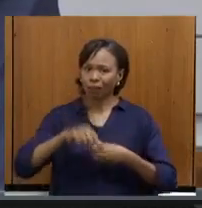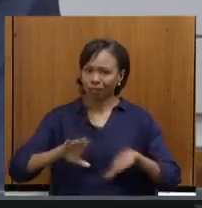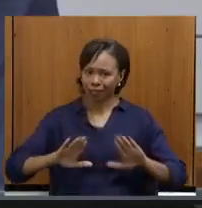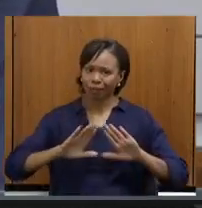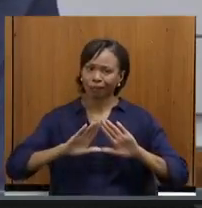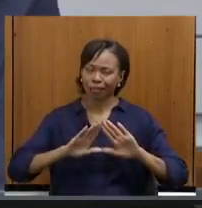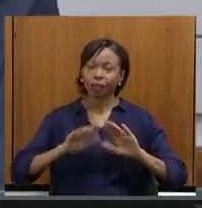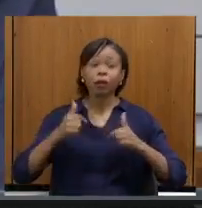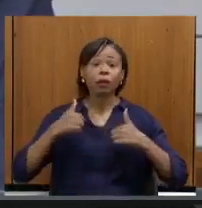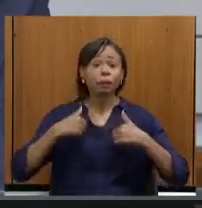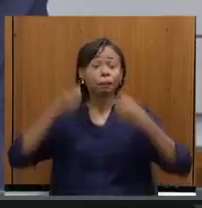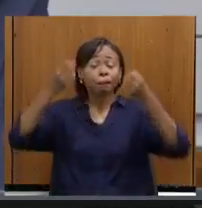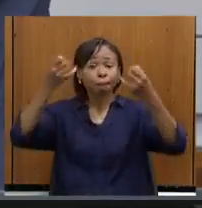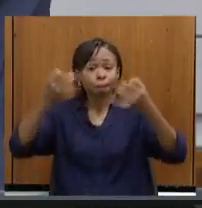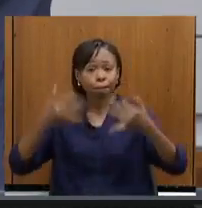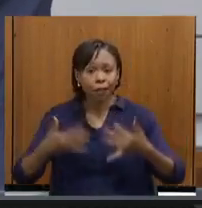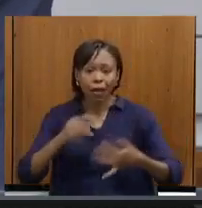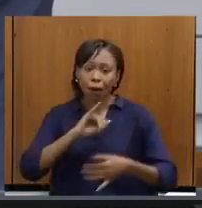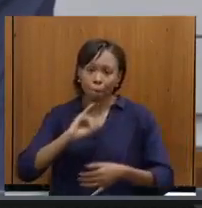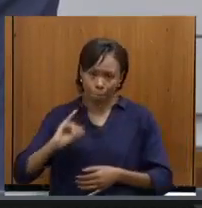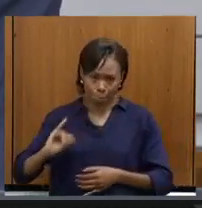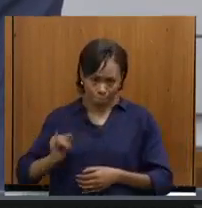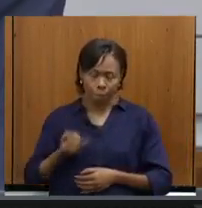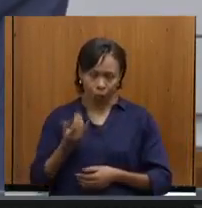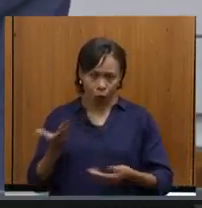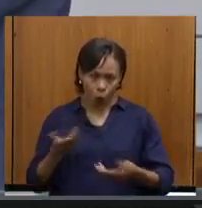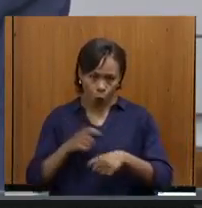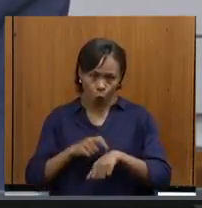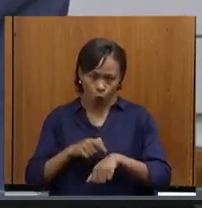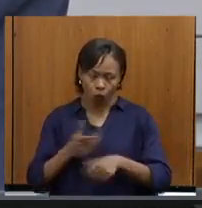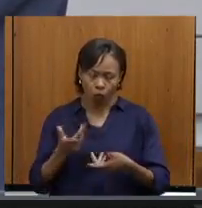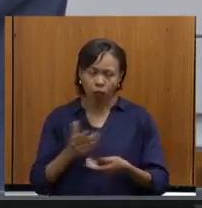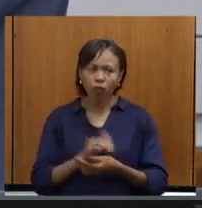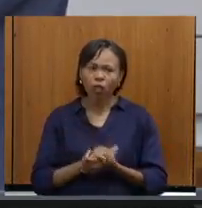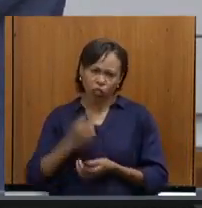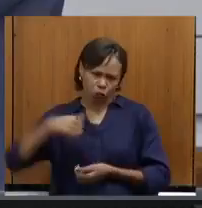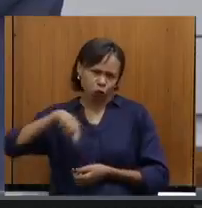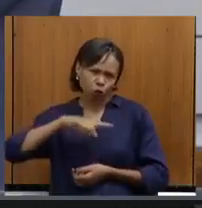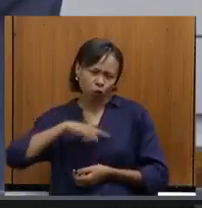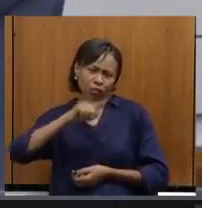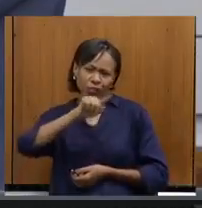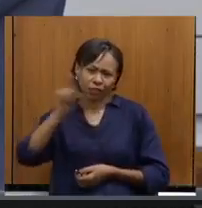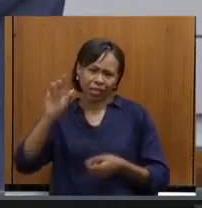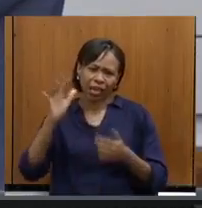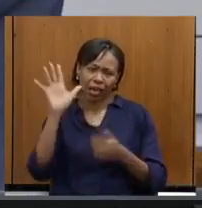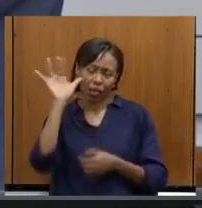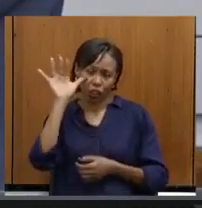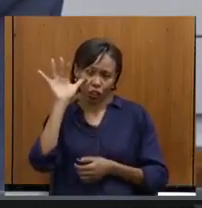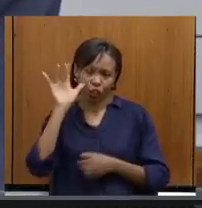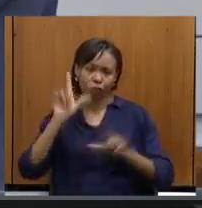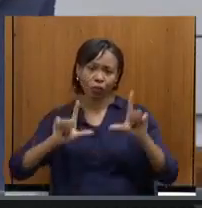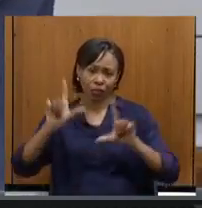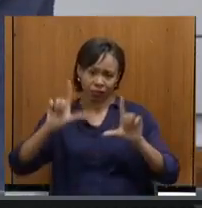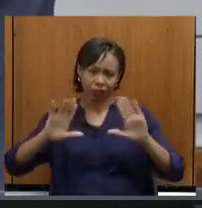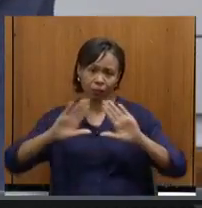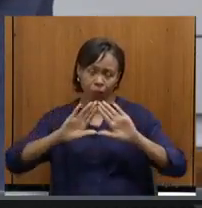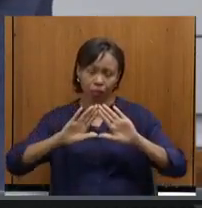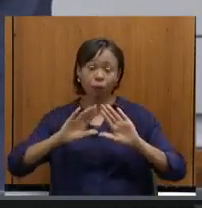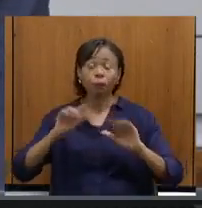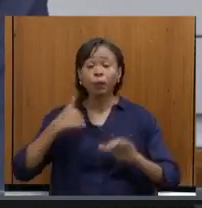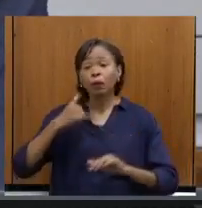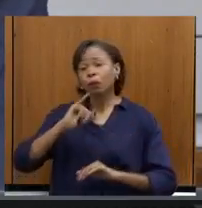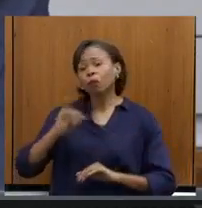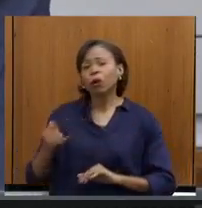Quero até esclarecer, secretário, aproveitando a oportunidade, já que estamos sendo assistidos também pela TV Assembleia, porque